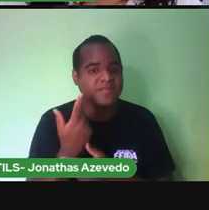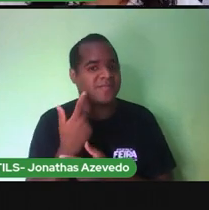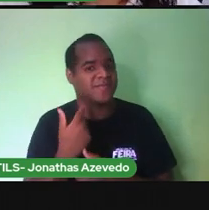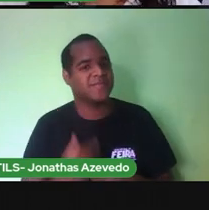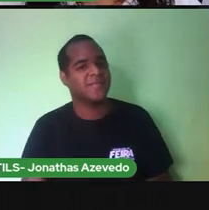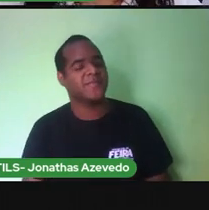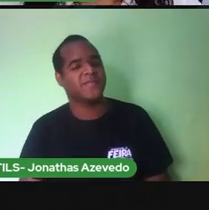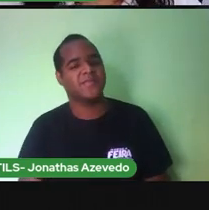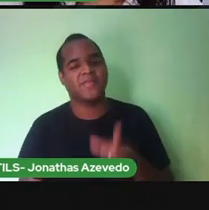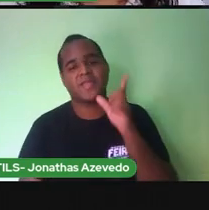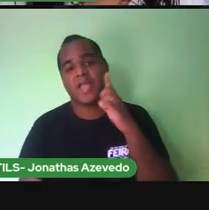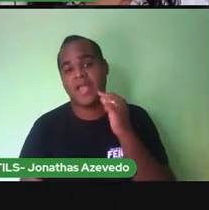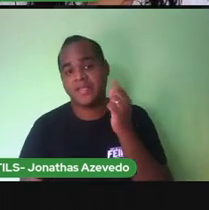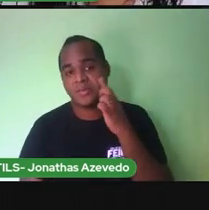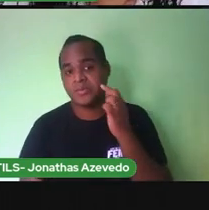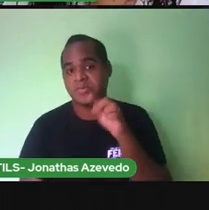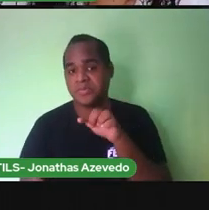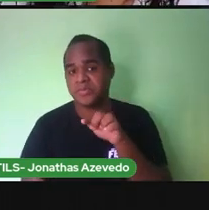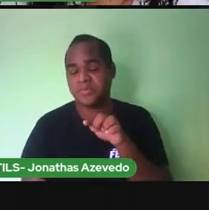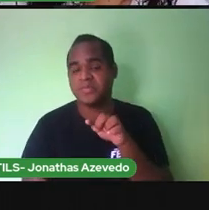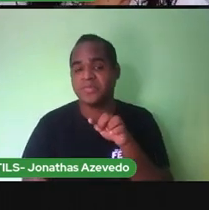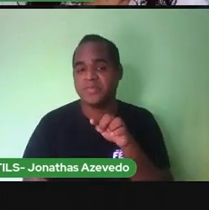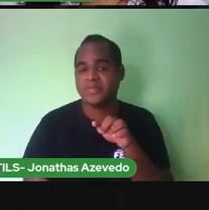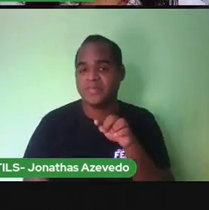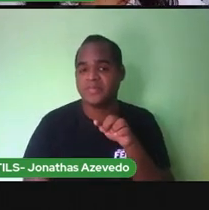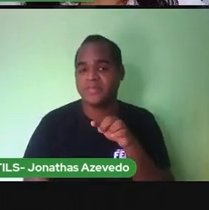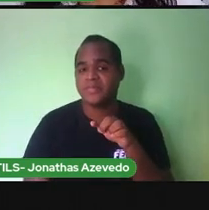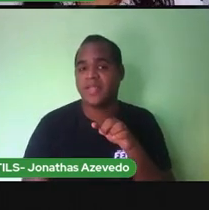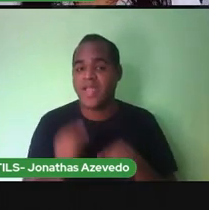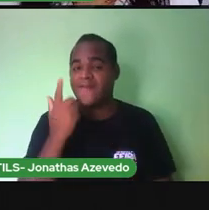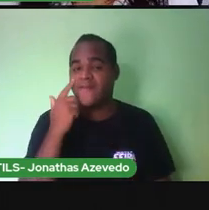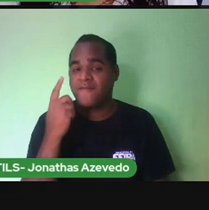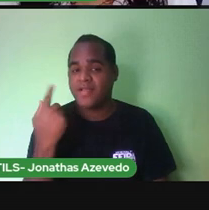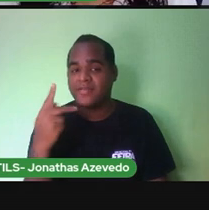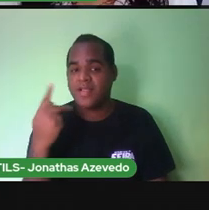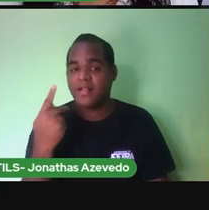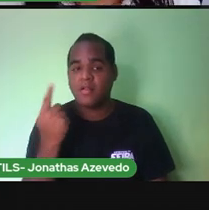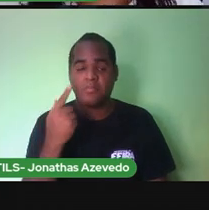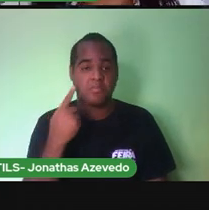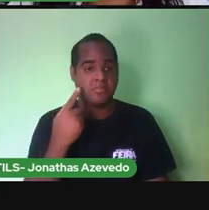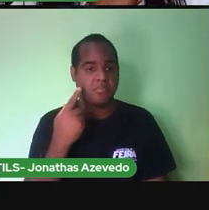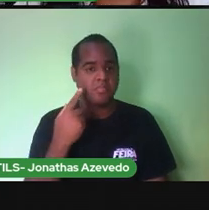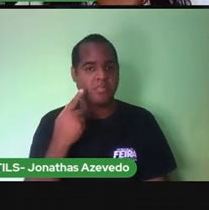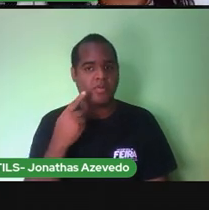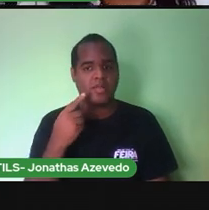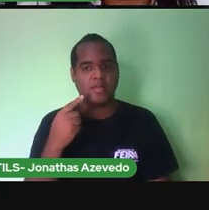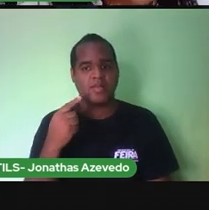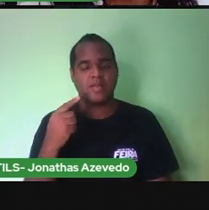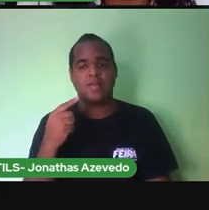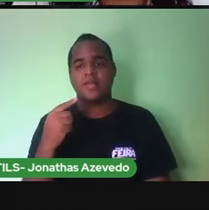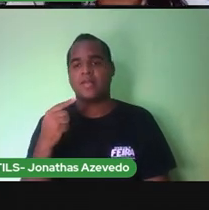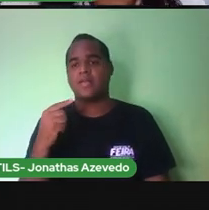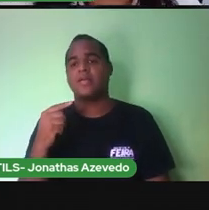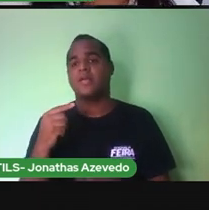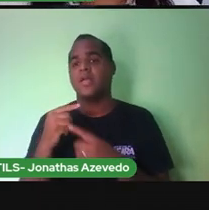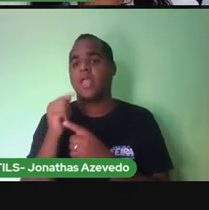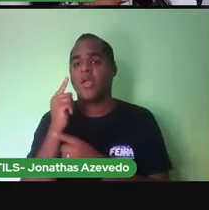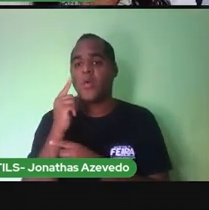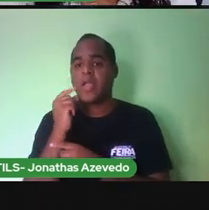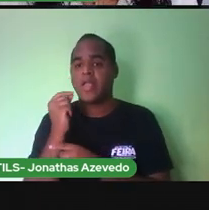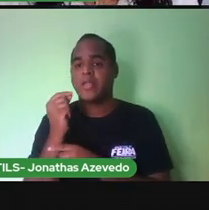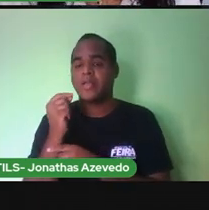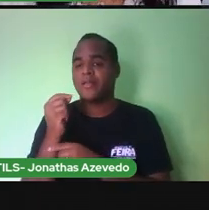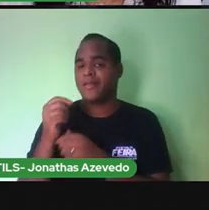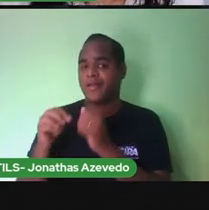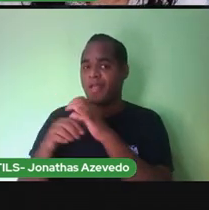Aí o gatinho Num cartaz É Atirei o pau Ao gato Mas o